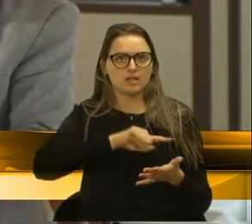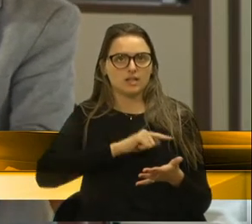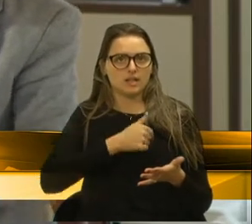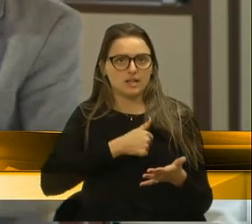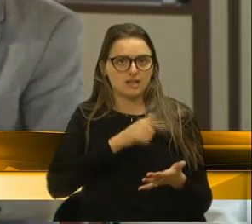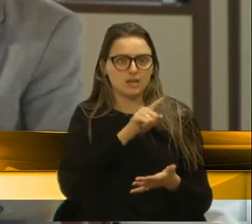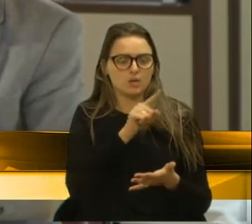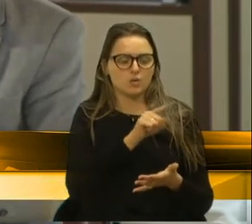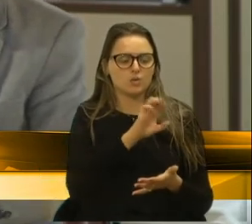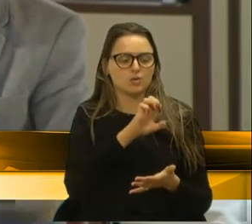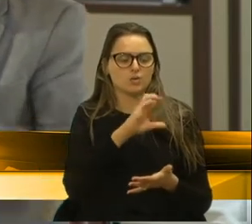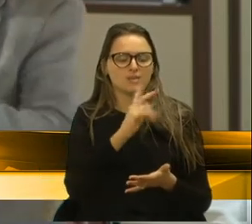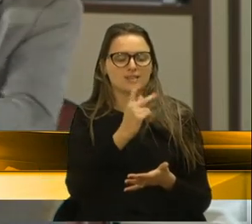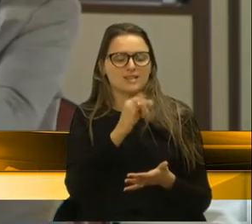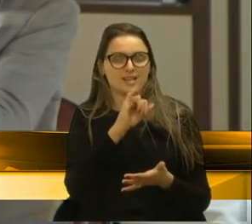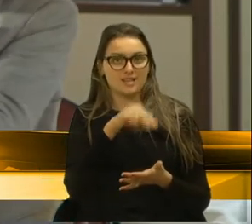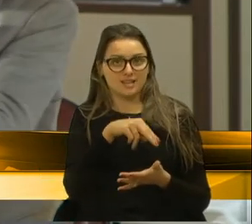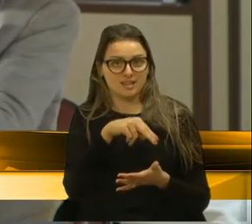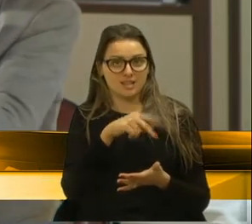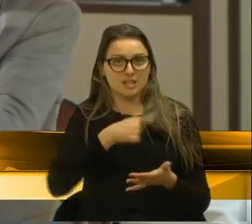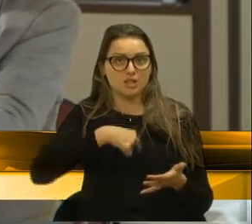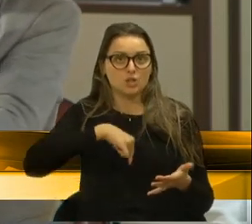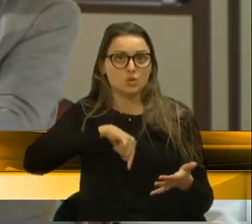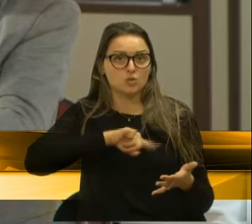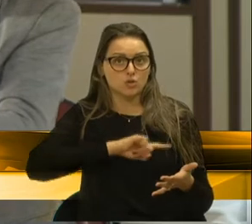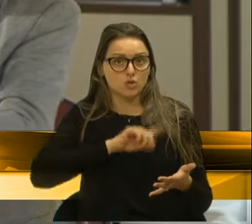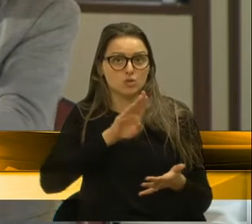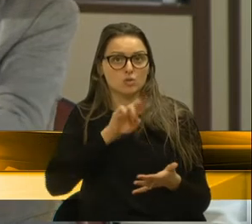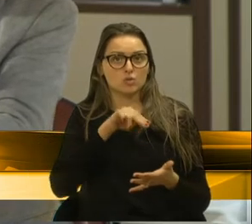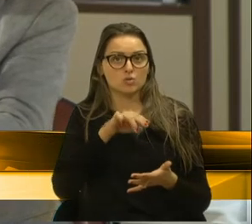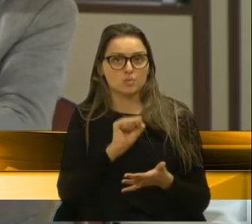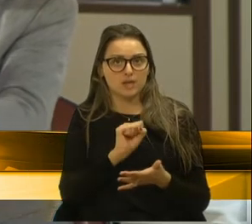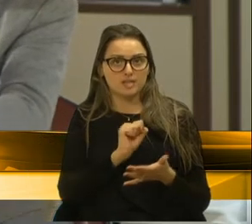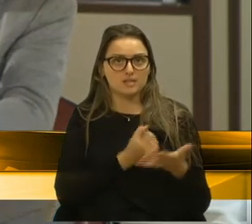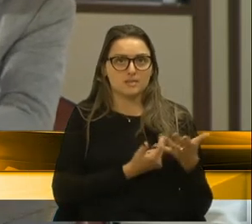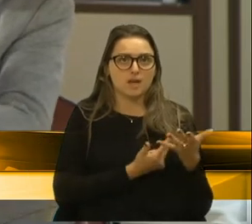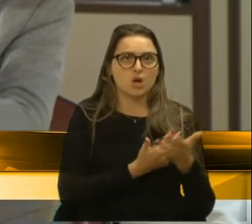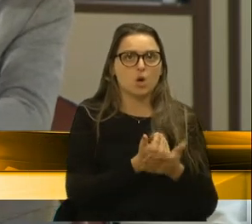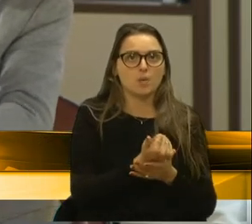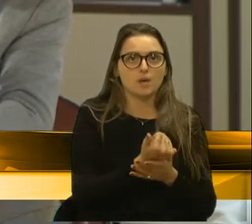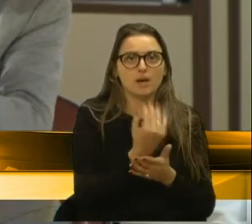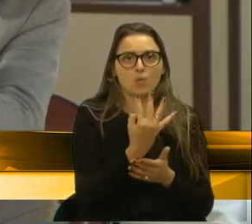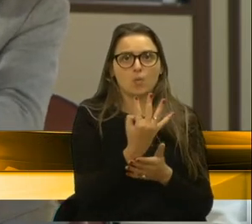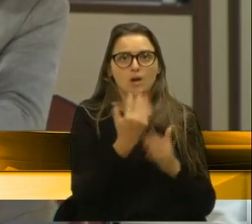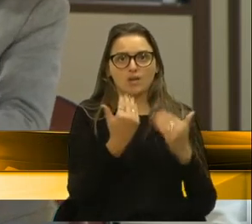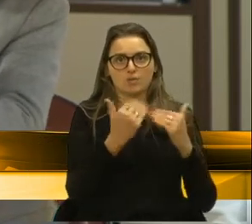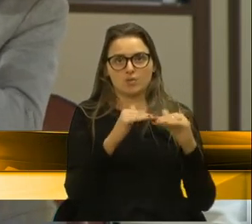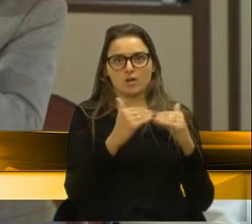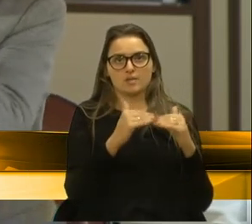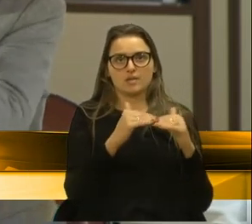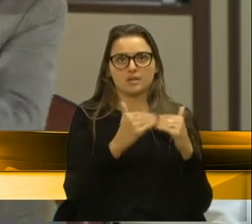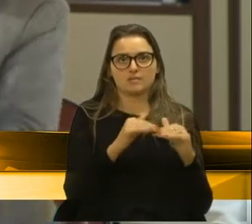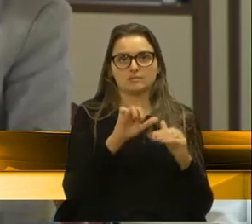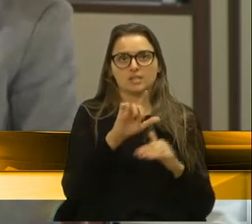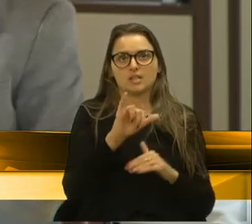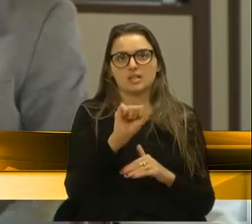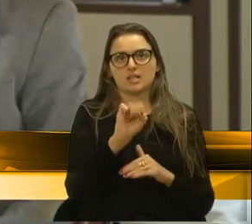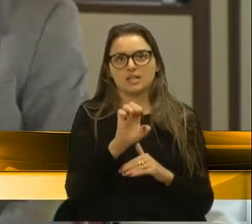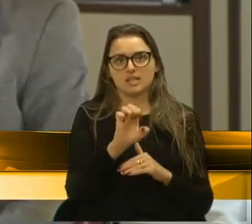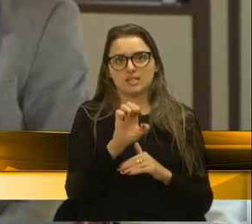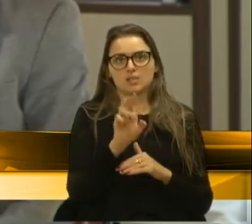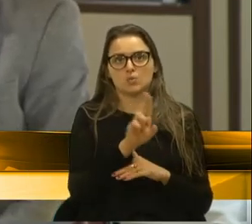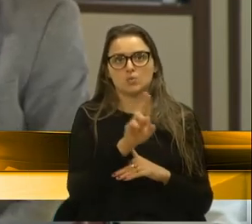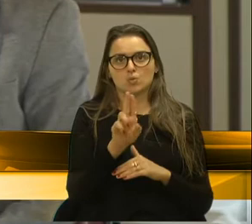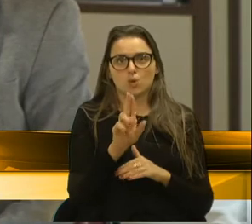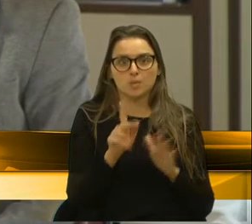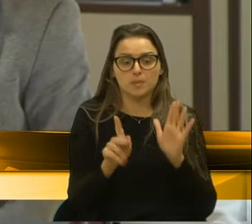fazer o aval, colocar nossos bens em risco para adquirir crédito, para comprar quatro caminhões em leasing, que o leasing fica o veículo em nome do